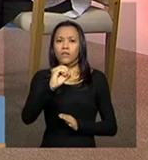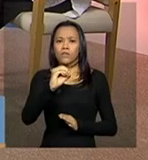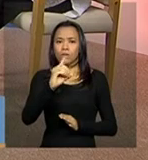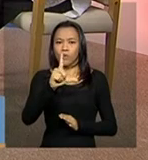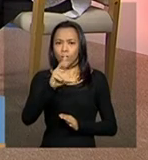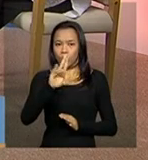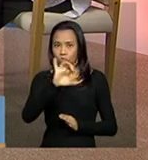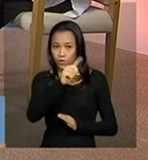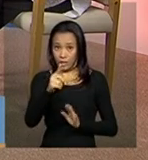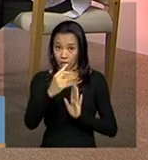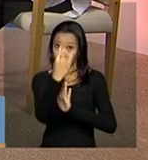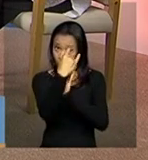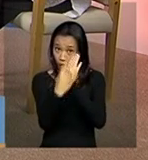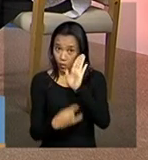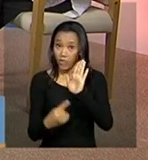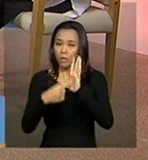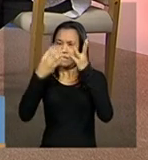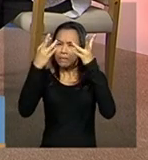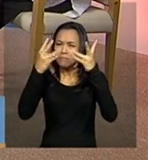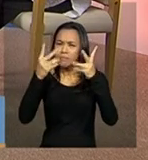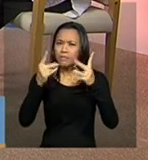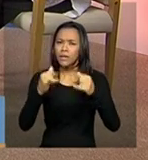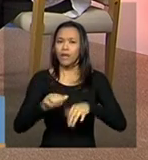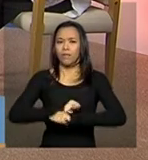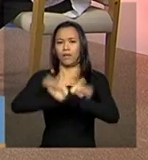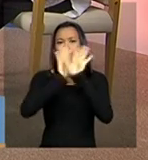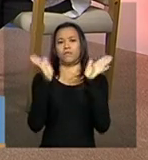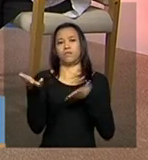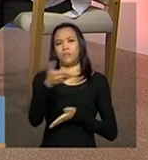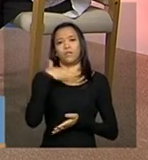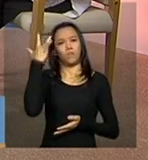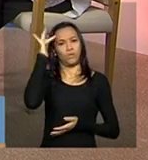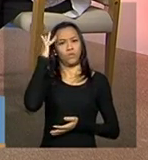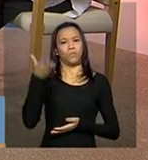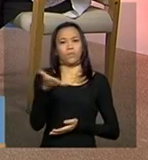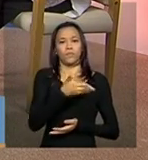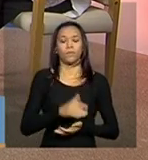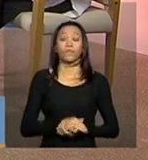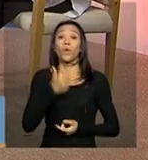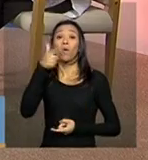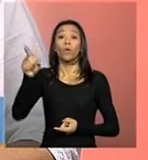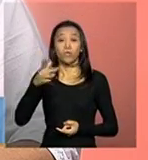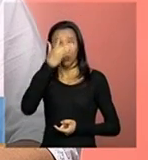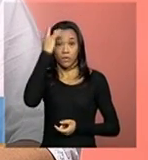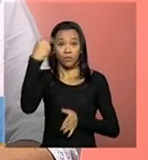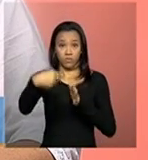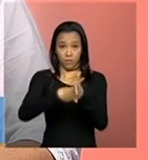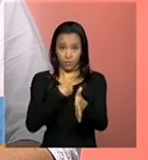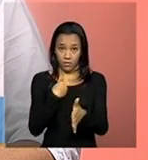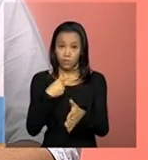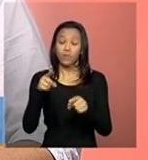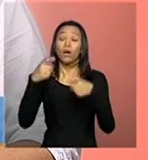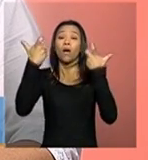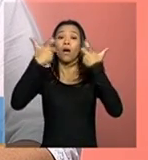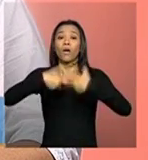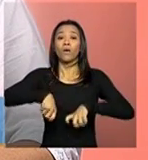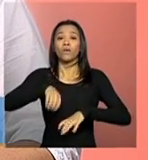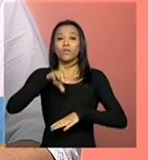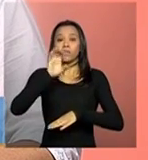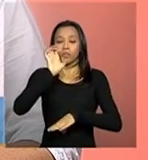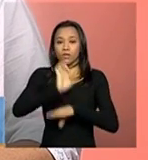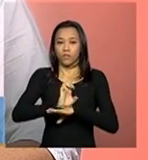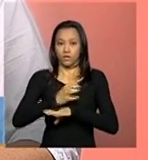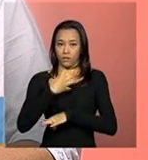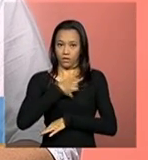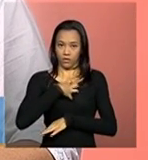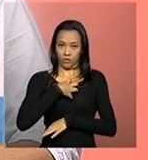avaliação da entidade, se é ou não, de assistência social. Joacinil, de Presidente Tancredo Neves, na Bahia, pergunta o